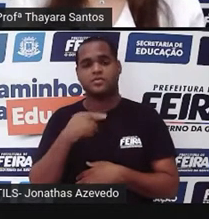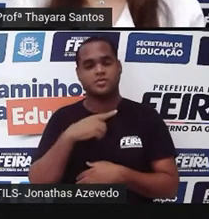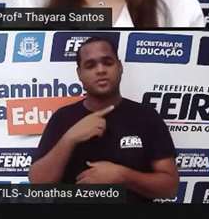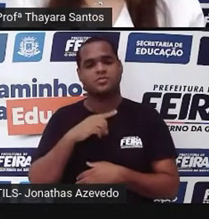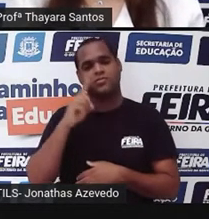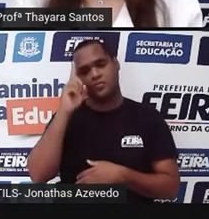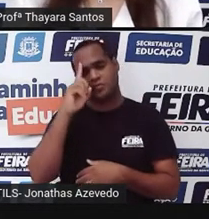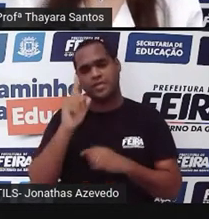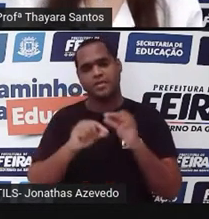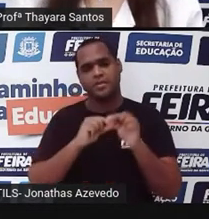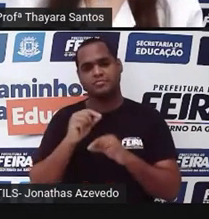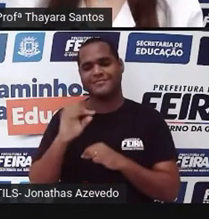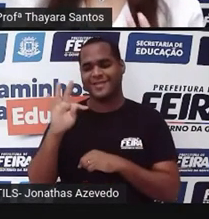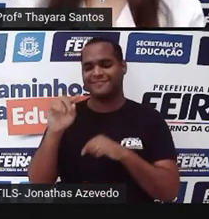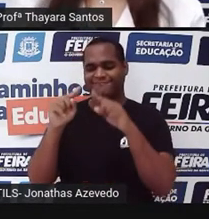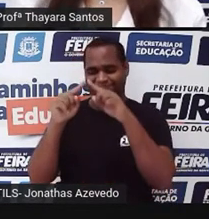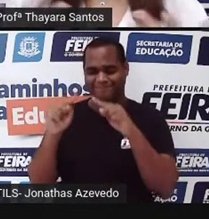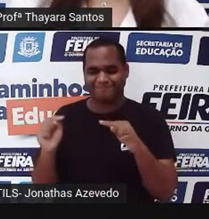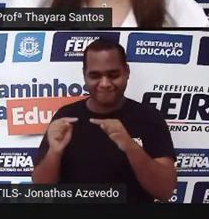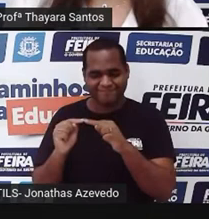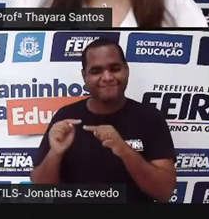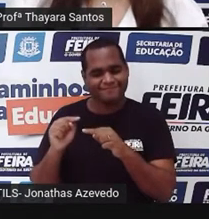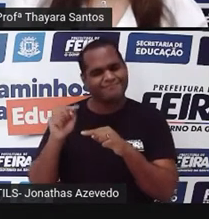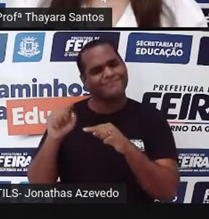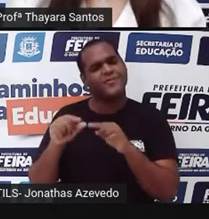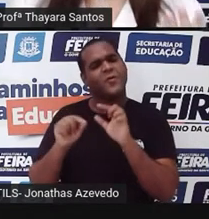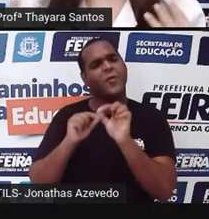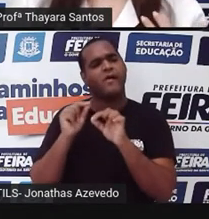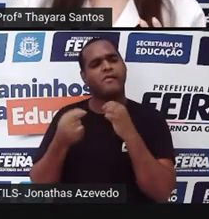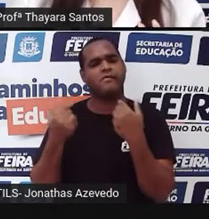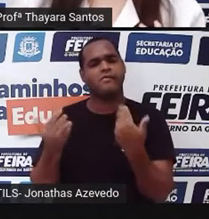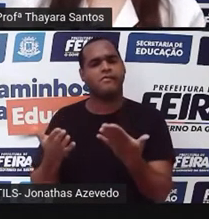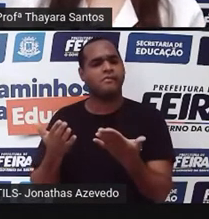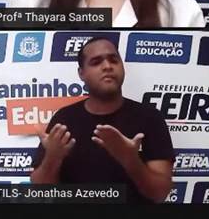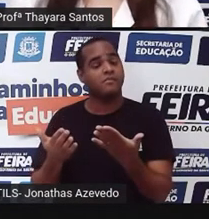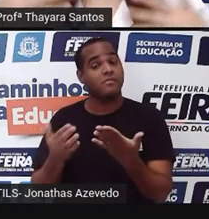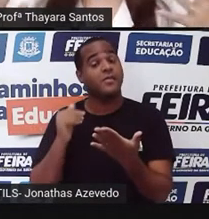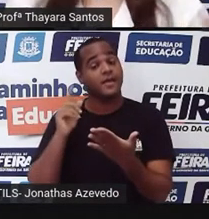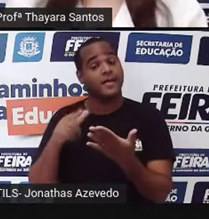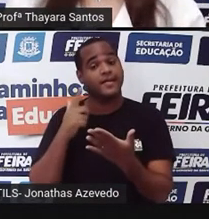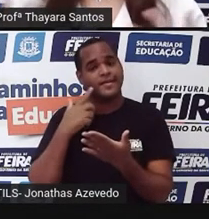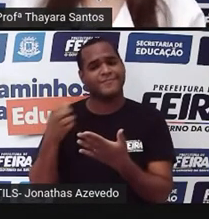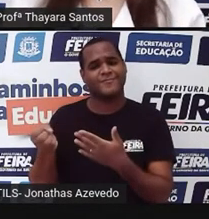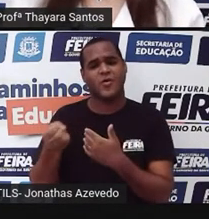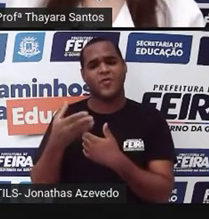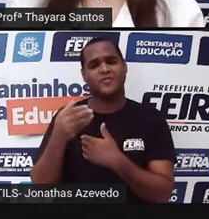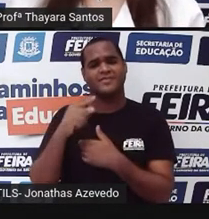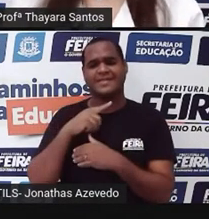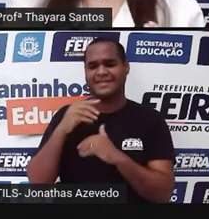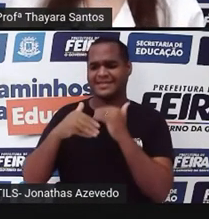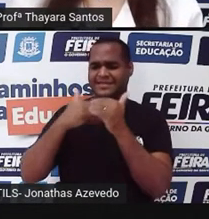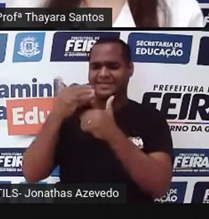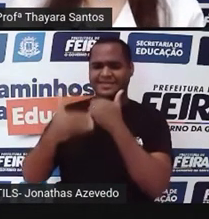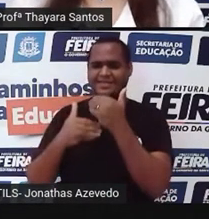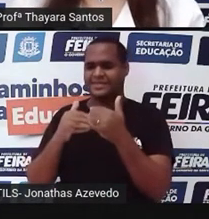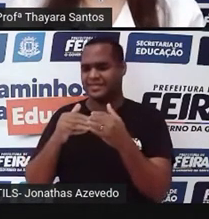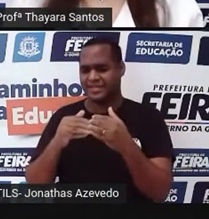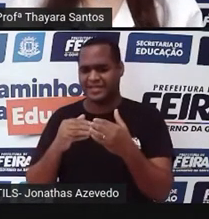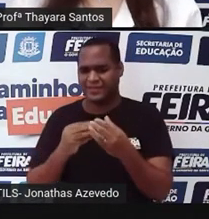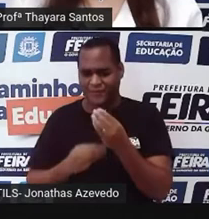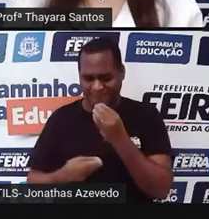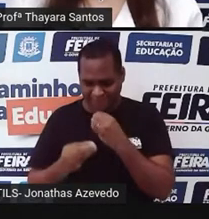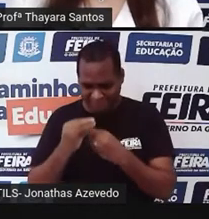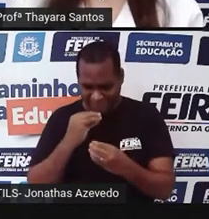não sabe os efeitos desses alimentos transgênicos a longo prazo. Então, a gente tá aí no nosso cotidiano ingerindo muitos